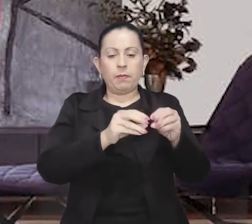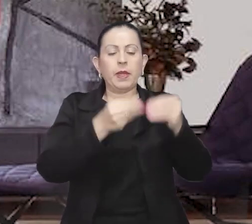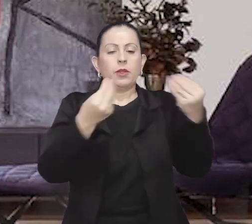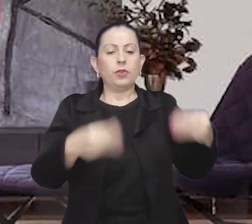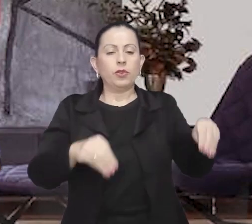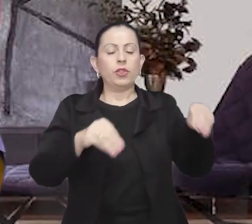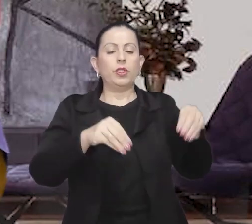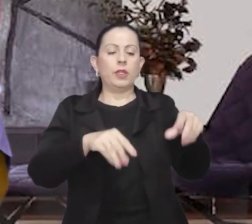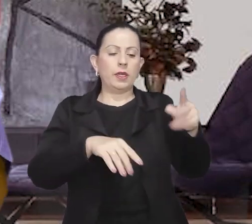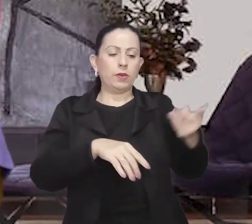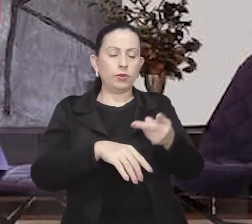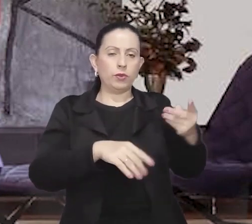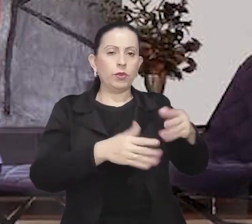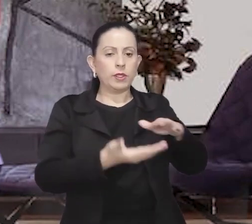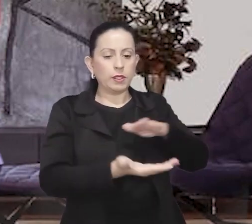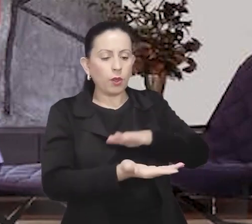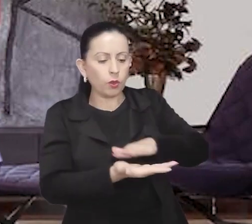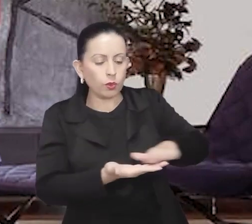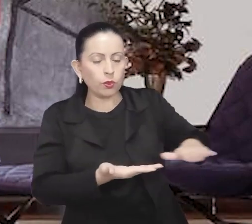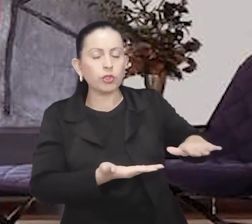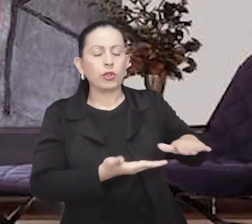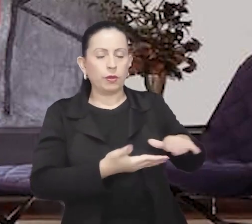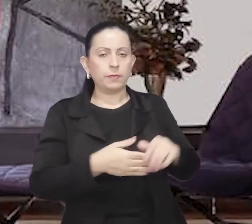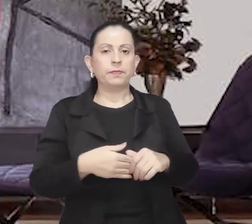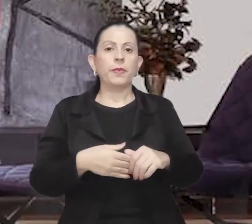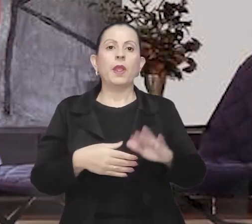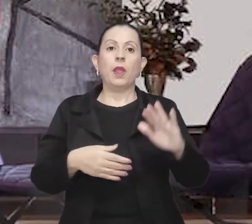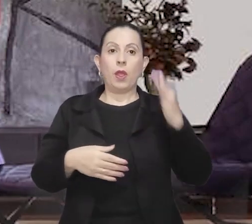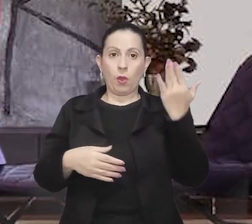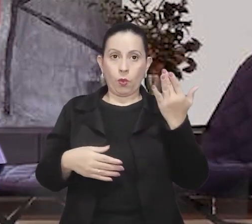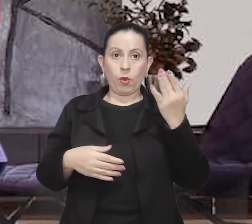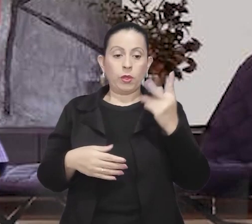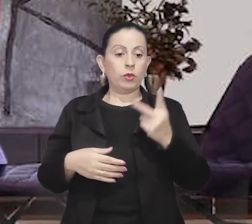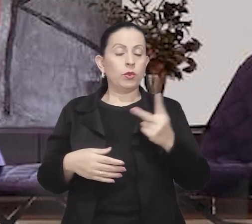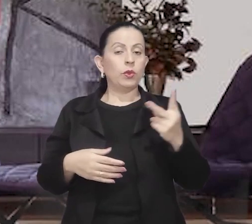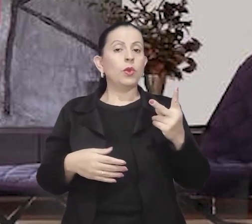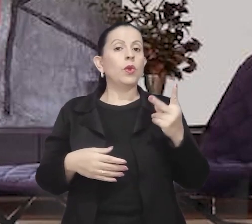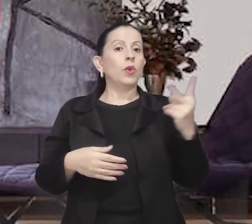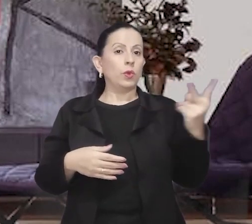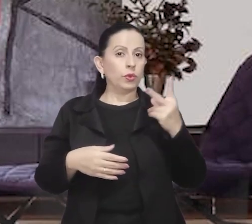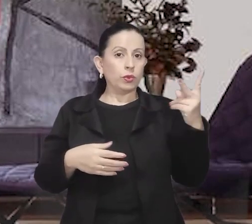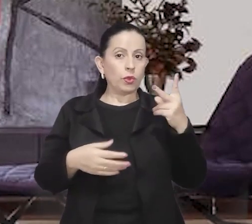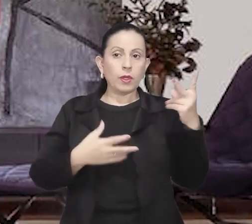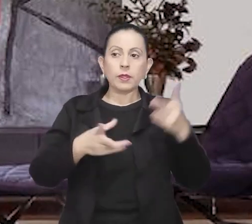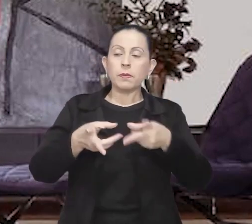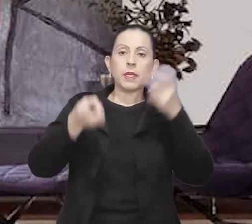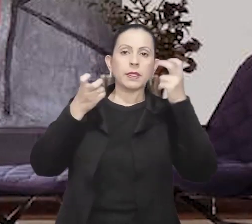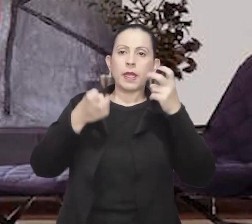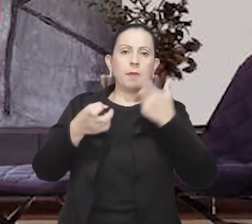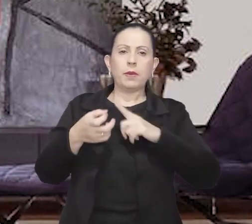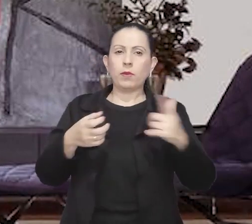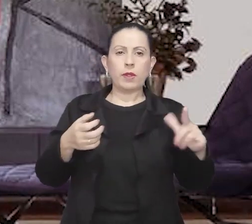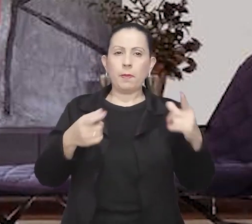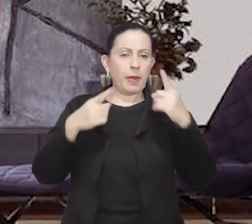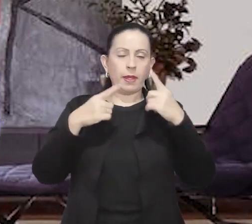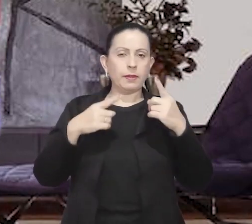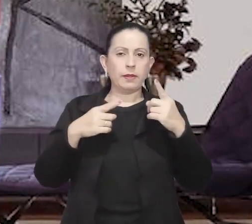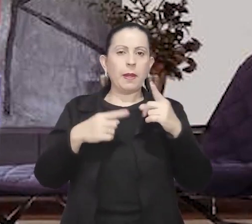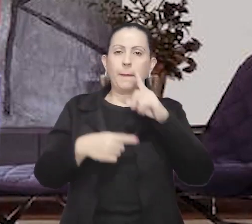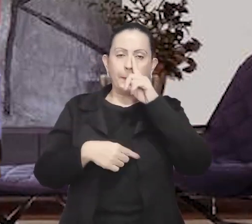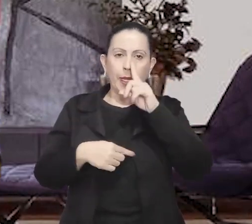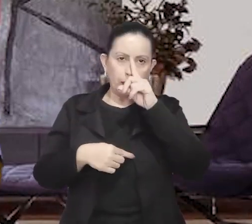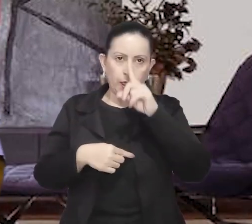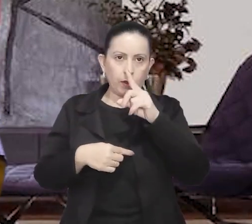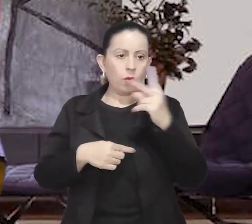menina e não oferece mais perigo, os dois seres espirituais desaparecem numa nuvem de luz e fumaça.